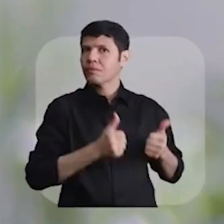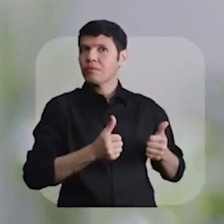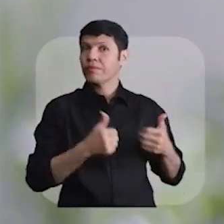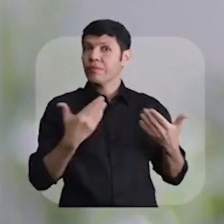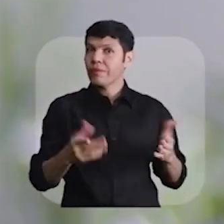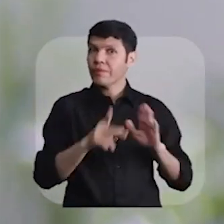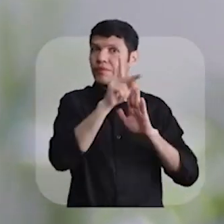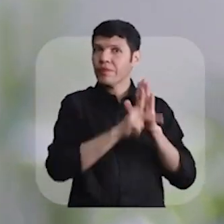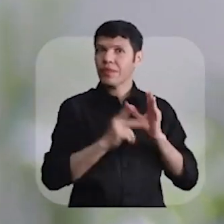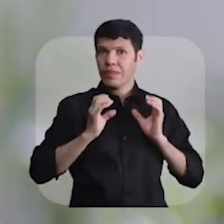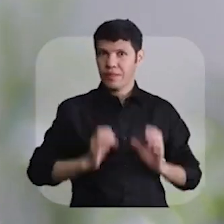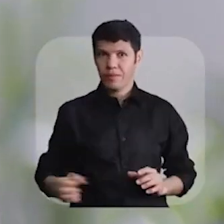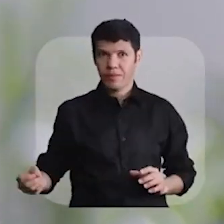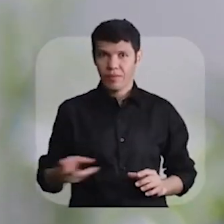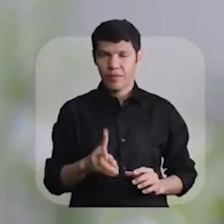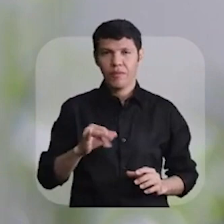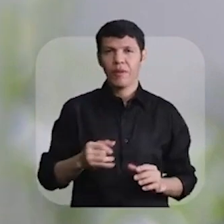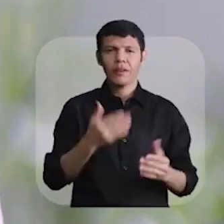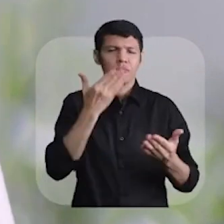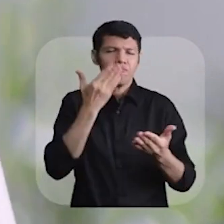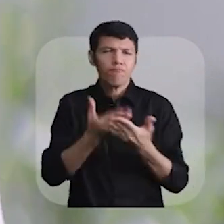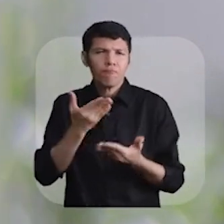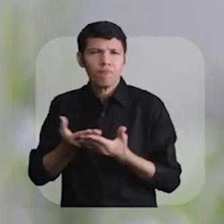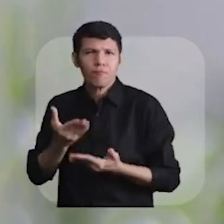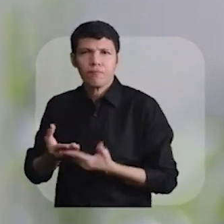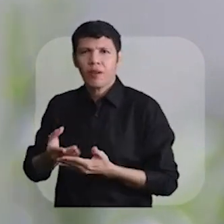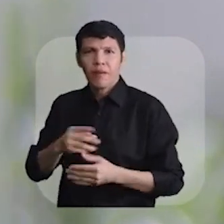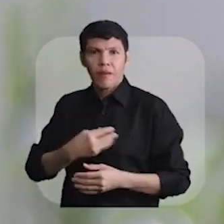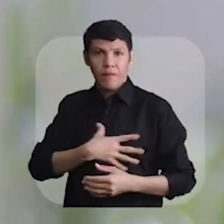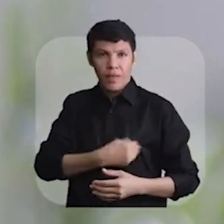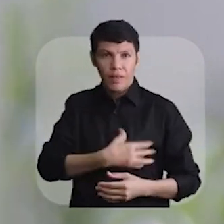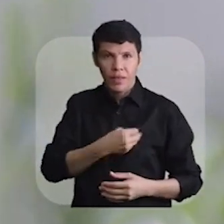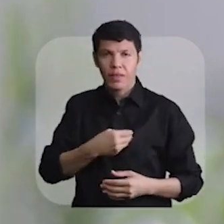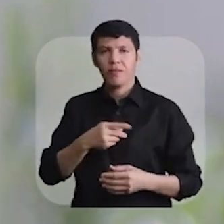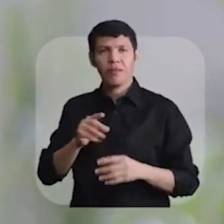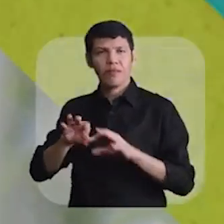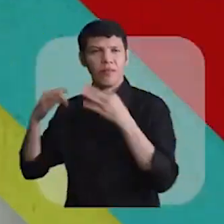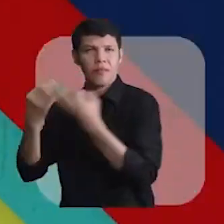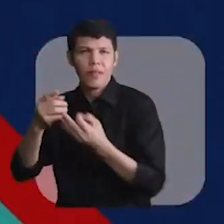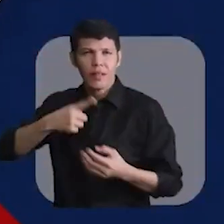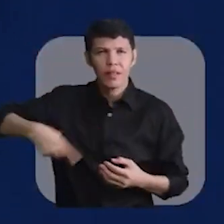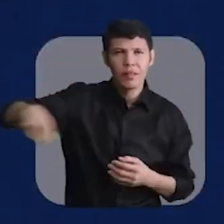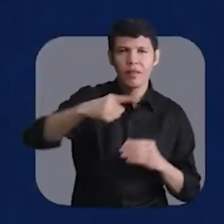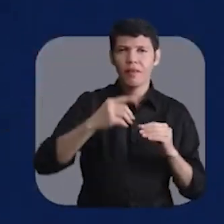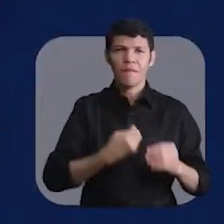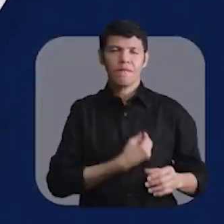projeto Novo Cidadão vai usar a educação para transformar a vida de famílias inteiras.